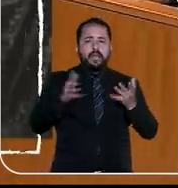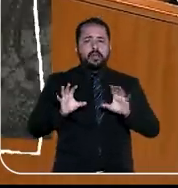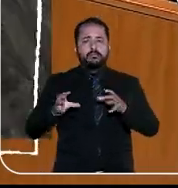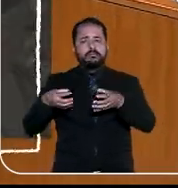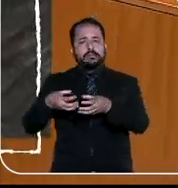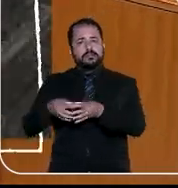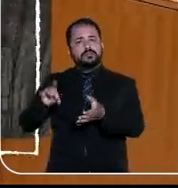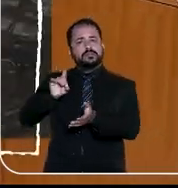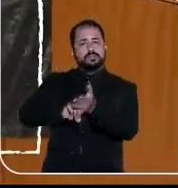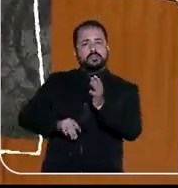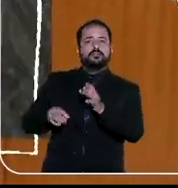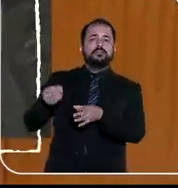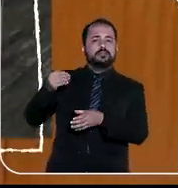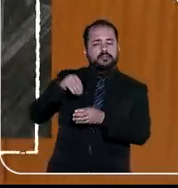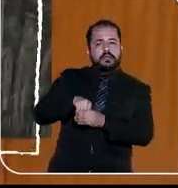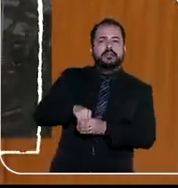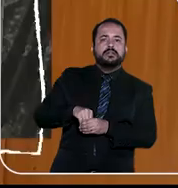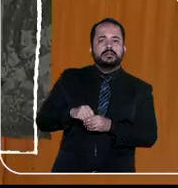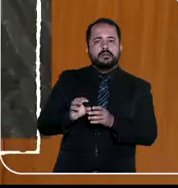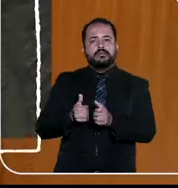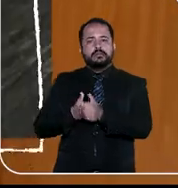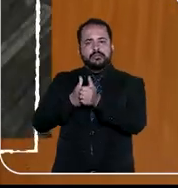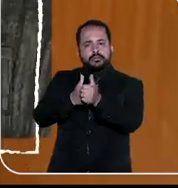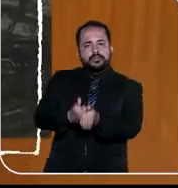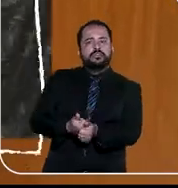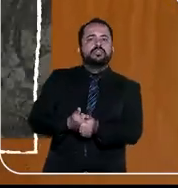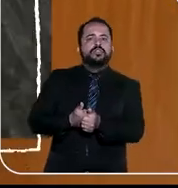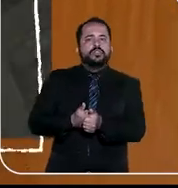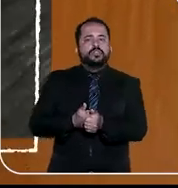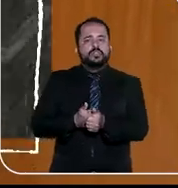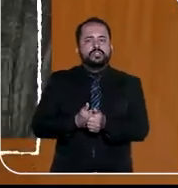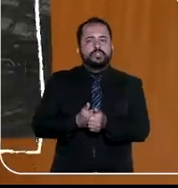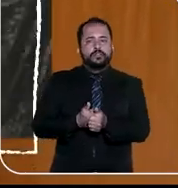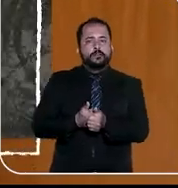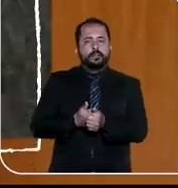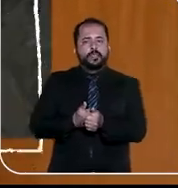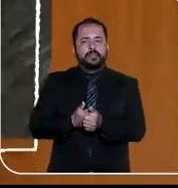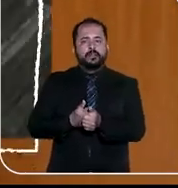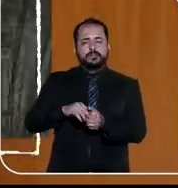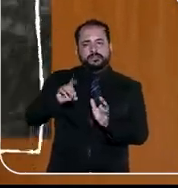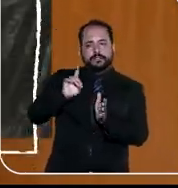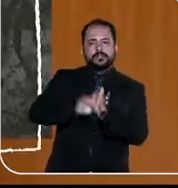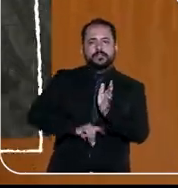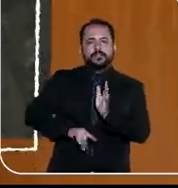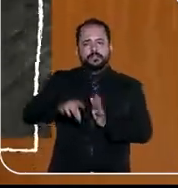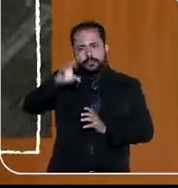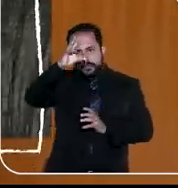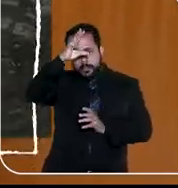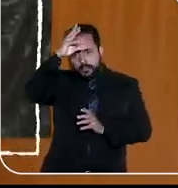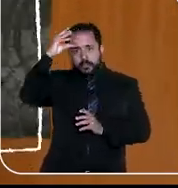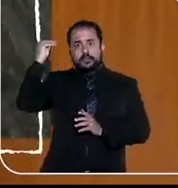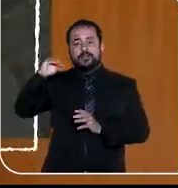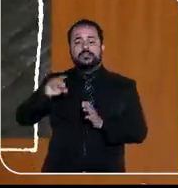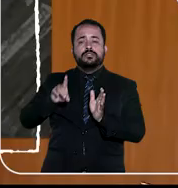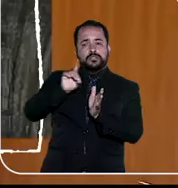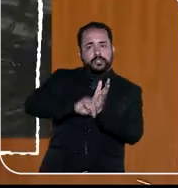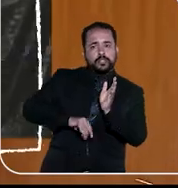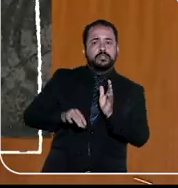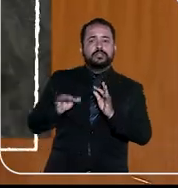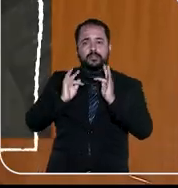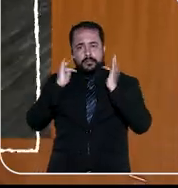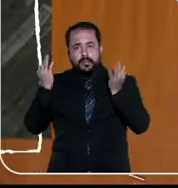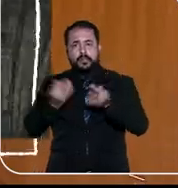a segunda sessão é focada no direito privado. E ali você pode acompanhar julgamentos envolvendo, por exemplo, direito do